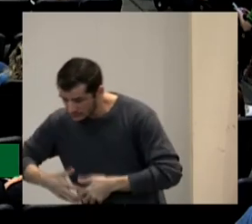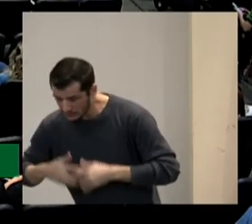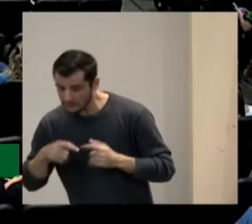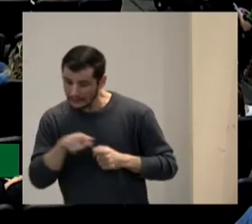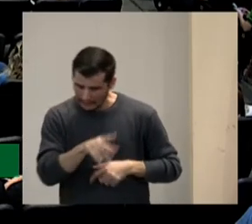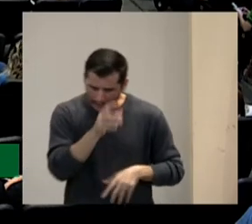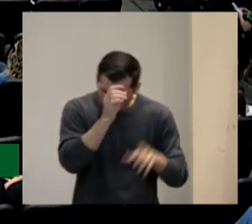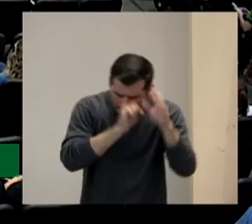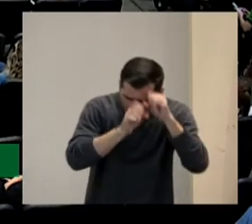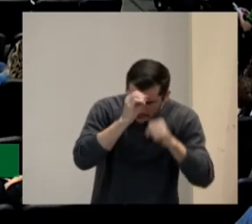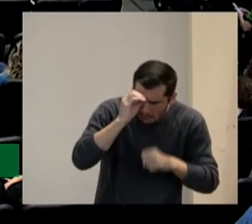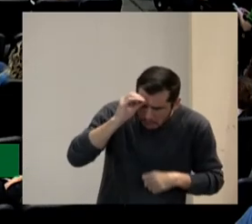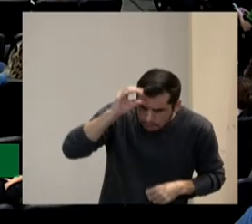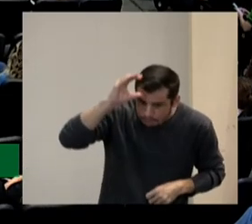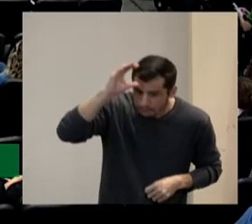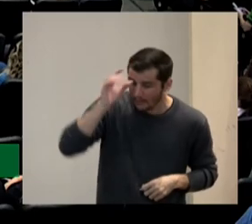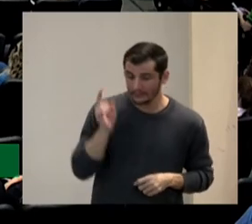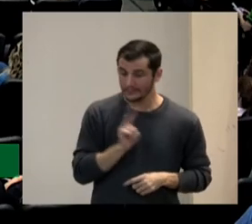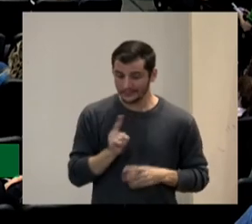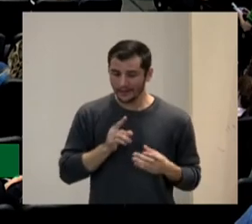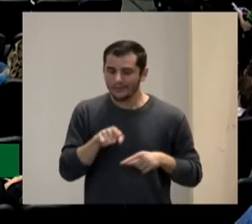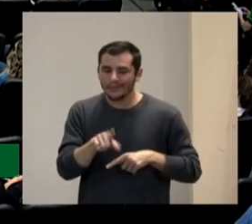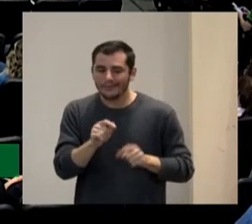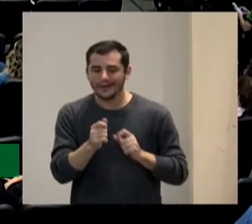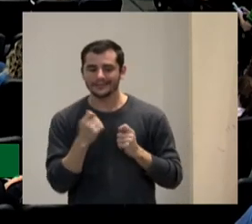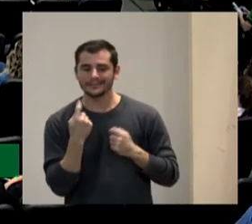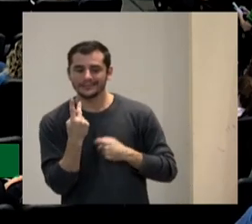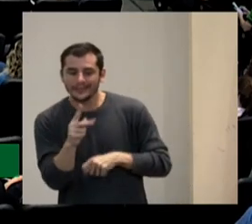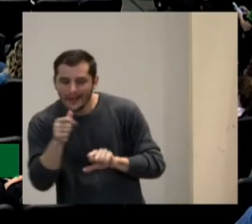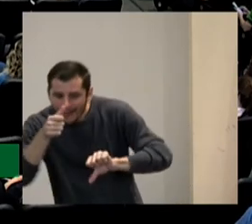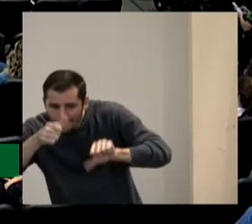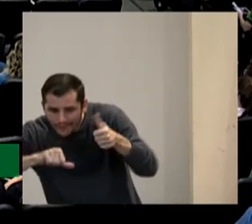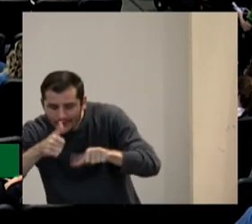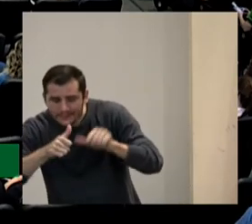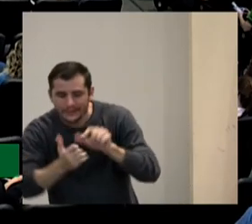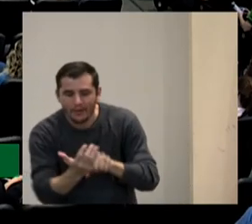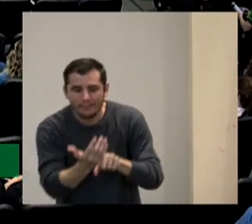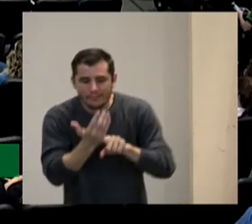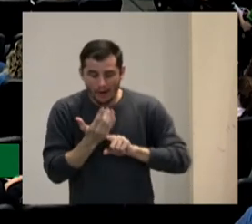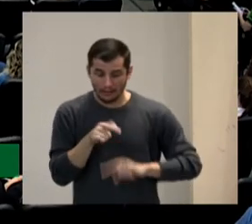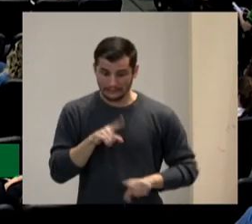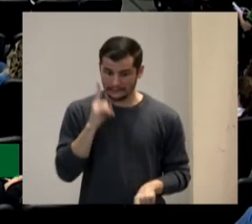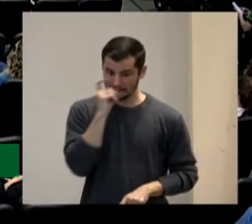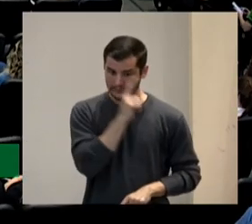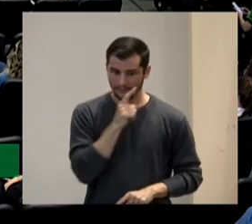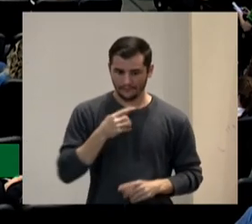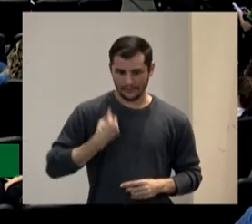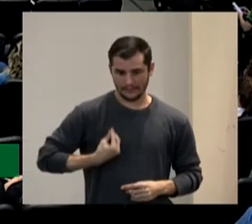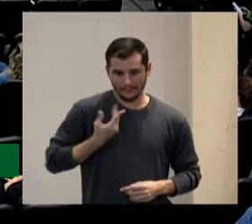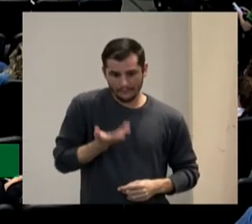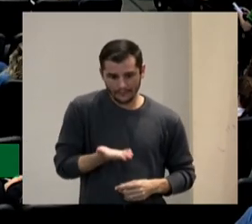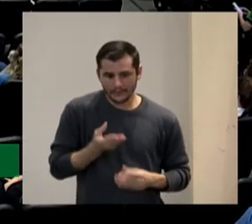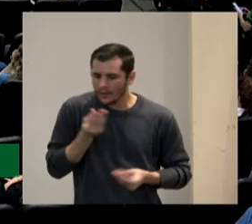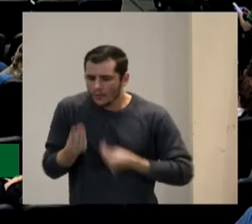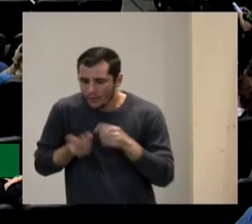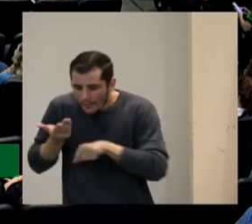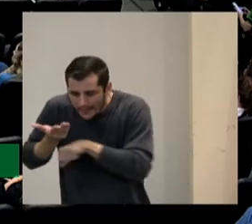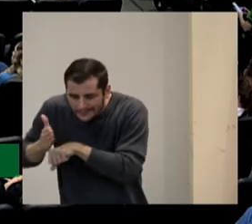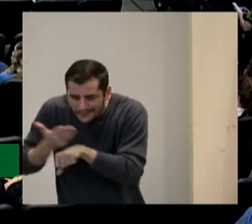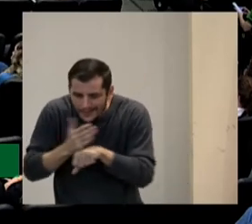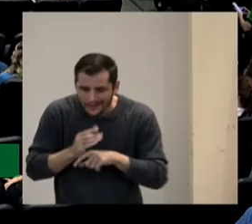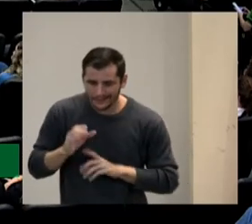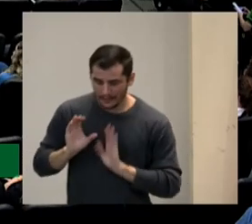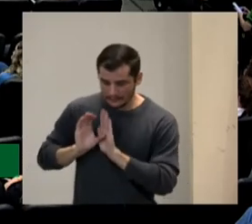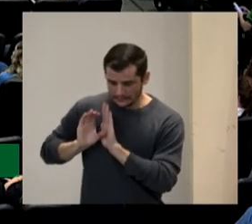aprendeu justamente no momento de avaliação e isso cria uma dificuldade salvo que se tenha um treinamento específico